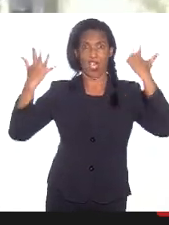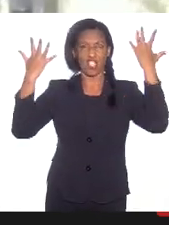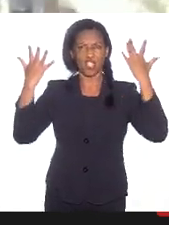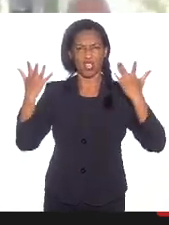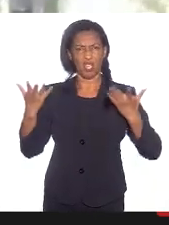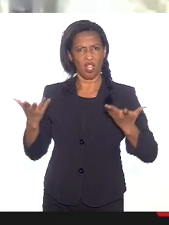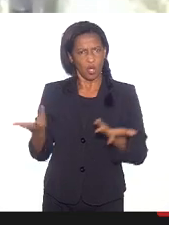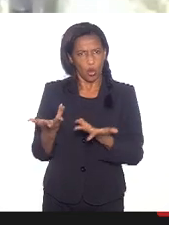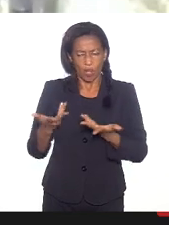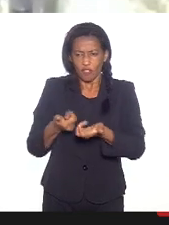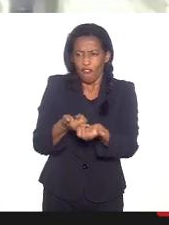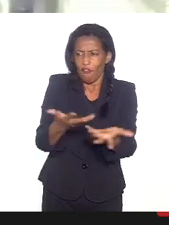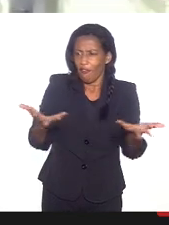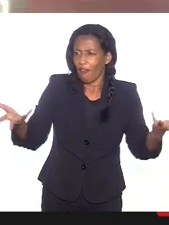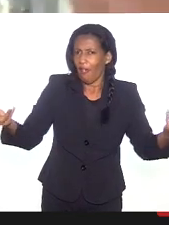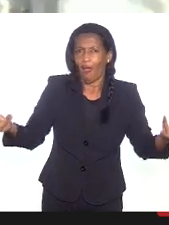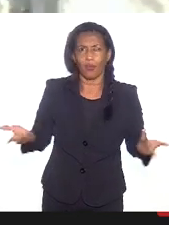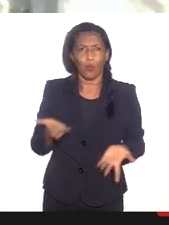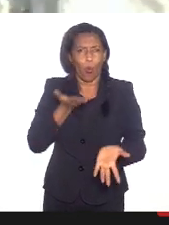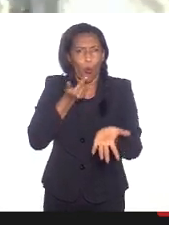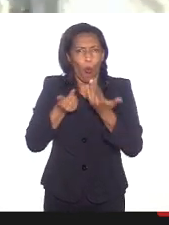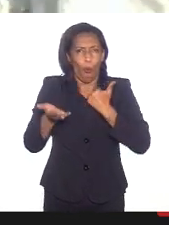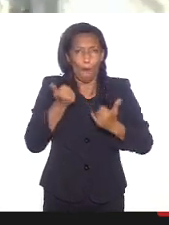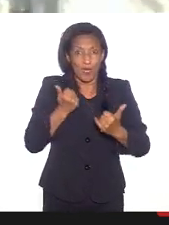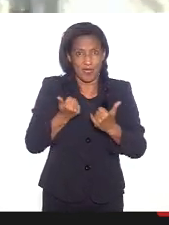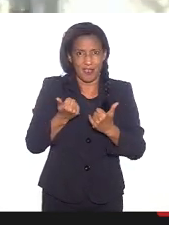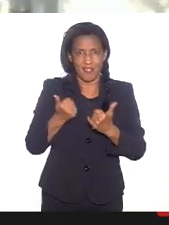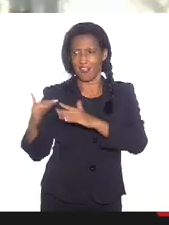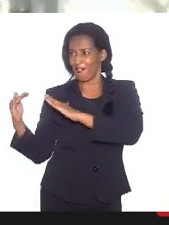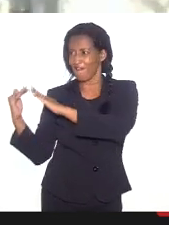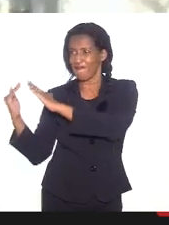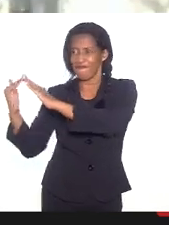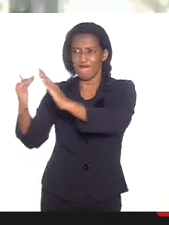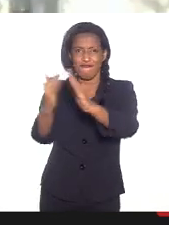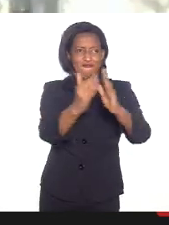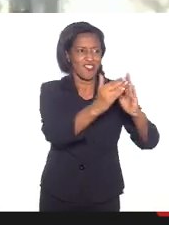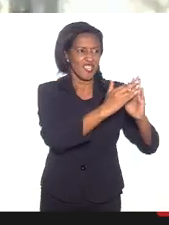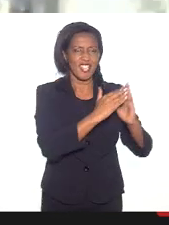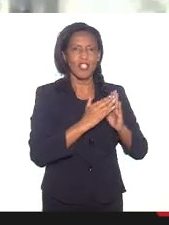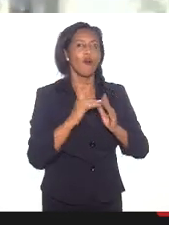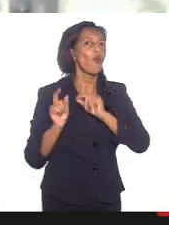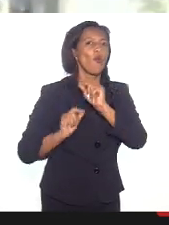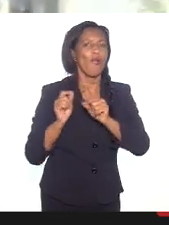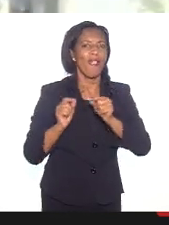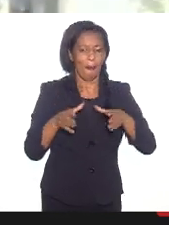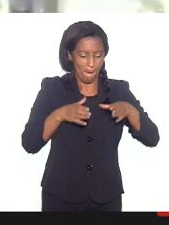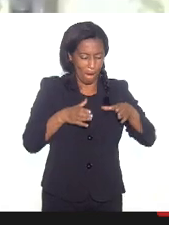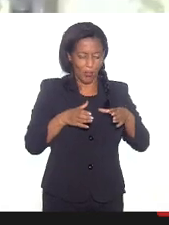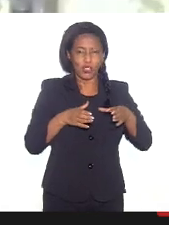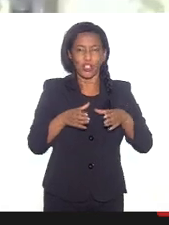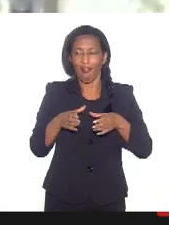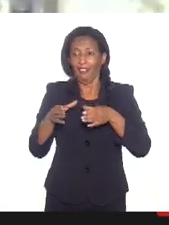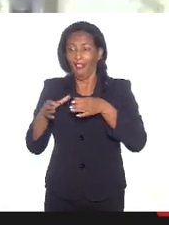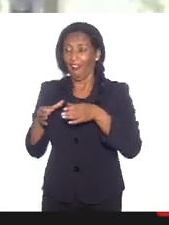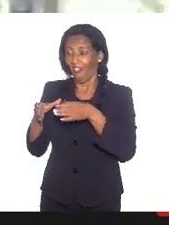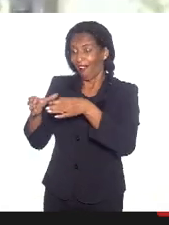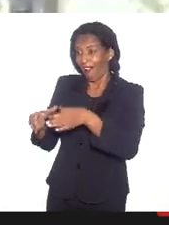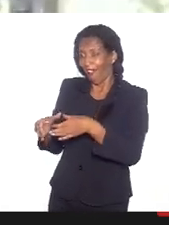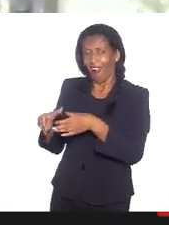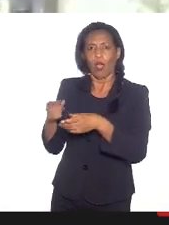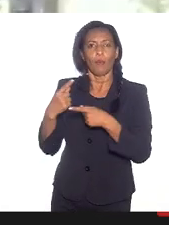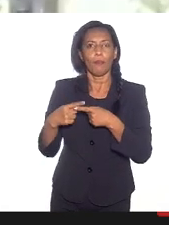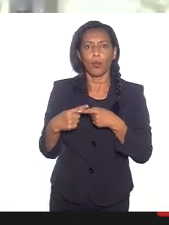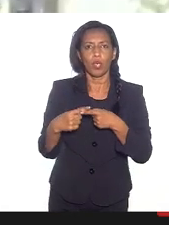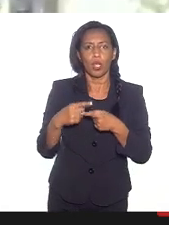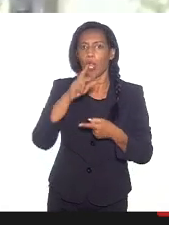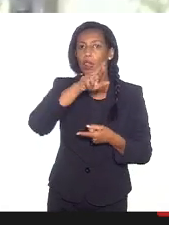alimento, quando nós fazemos nossas festas, os vizinhos já estão na porta com seus potinhos. Porque nós dividimos, não